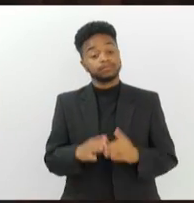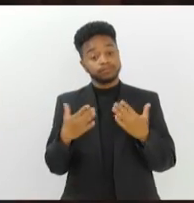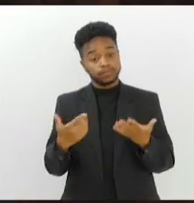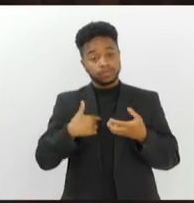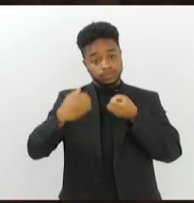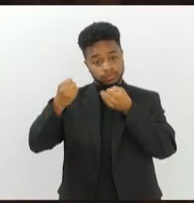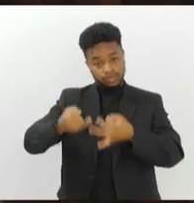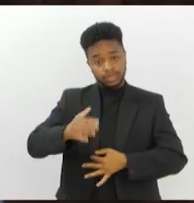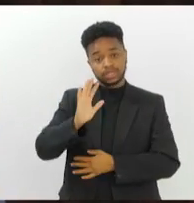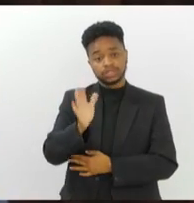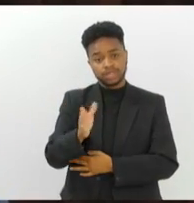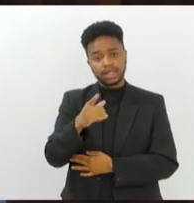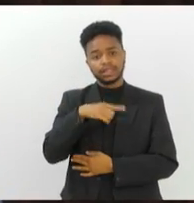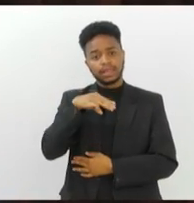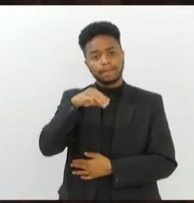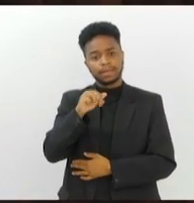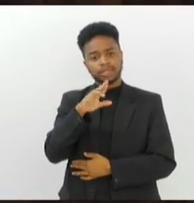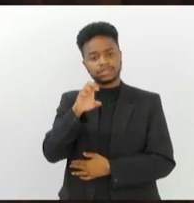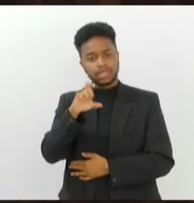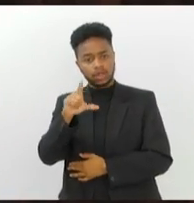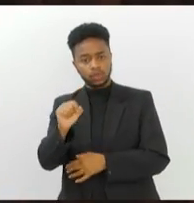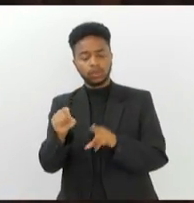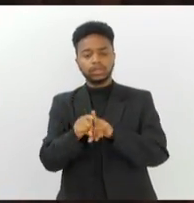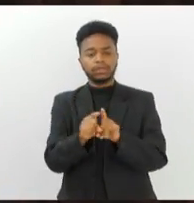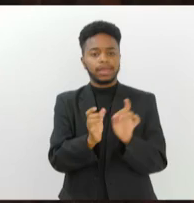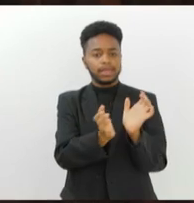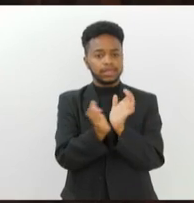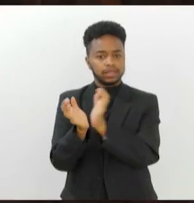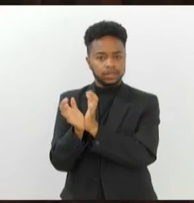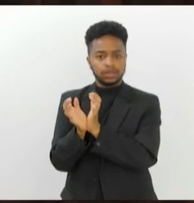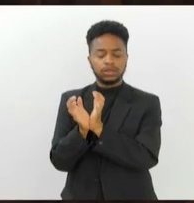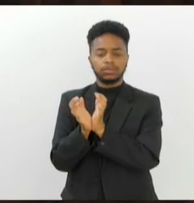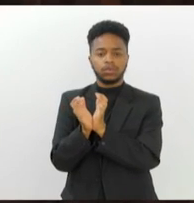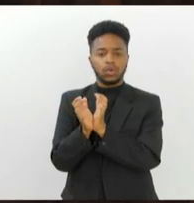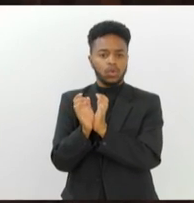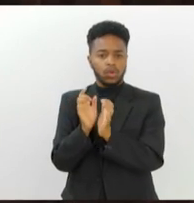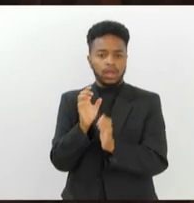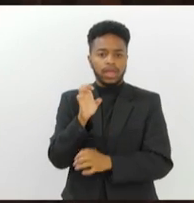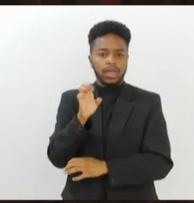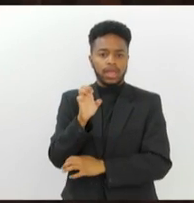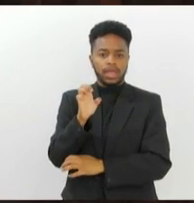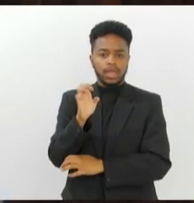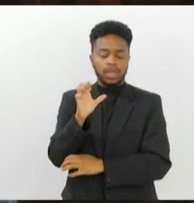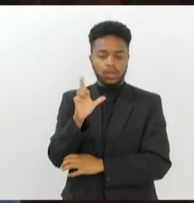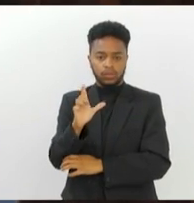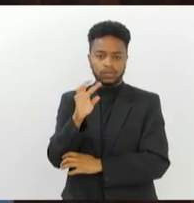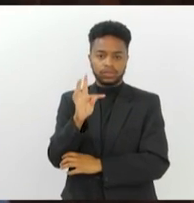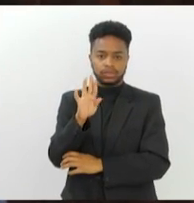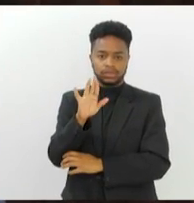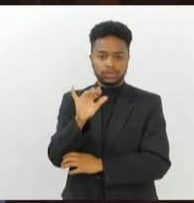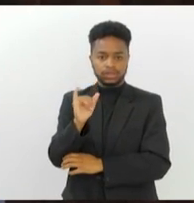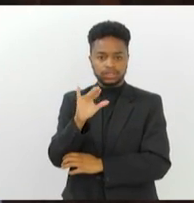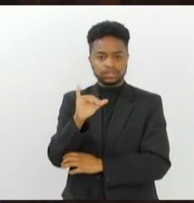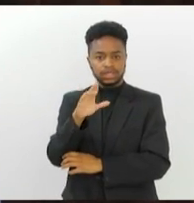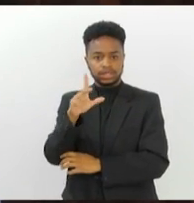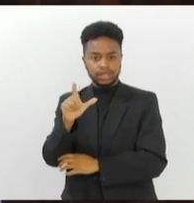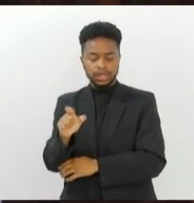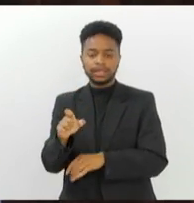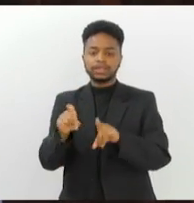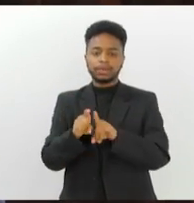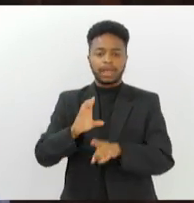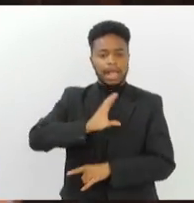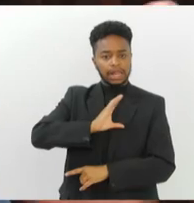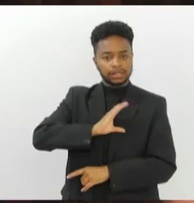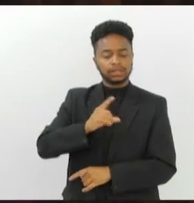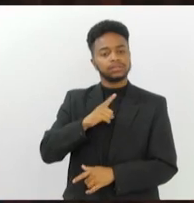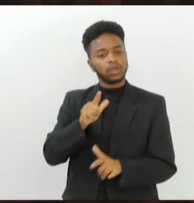Luiz de Lima, você vai ter Marcel Marçot, você tem uma companhia catalã chamada Eltricicli, você tem um canadense chamado Michel Cortemans,